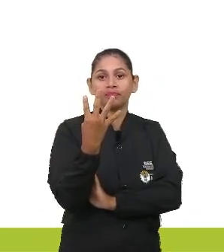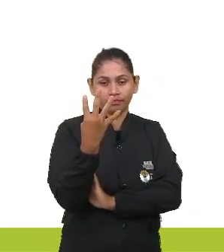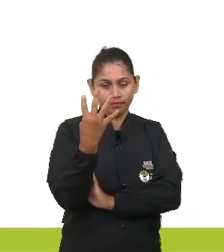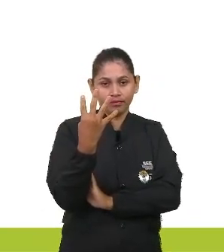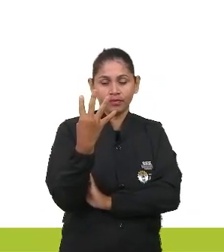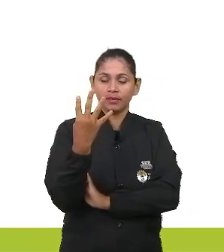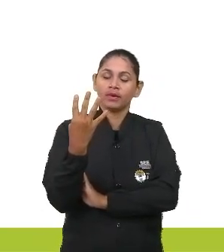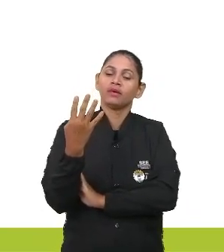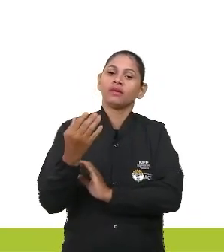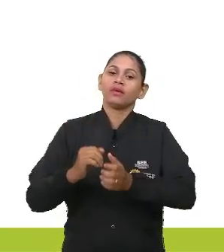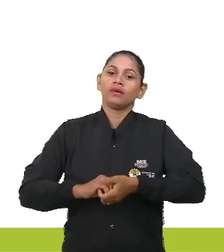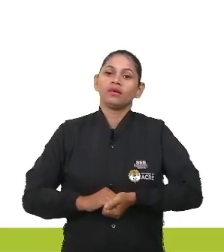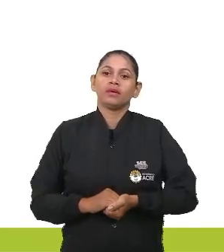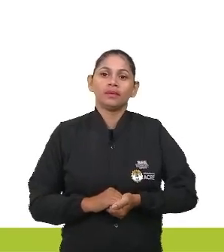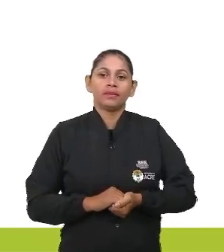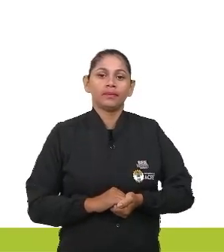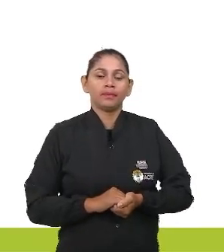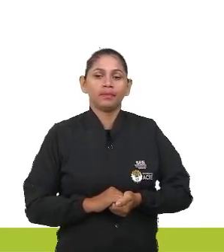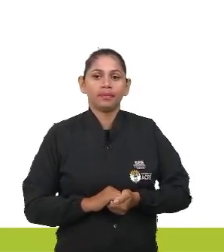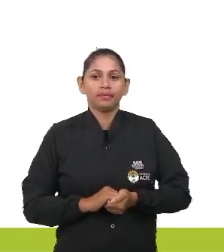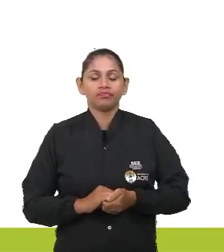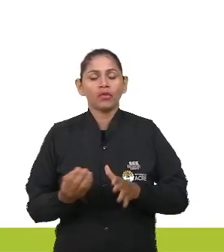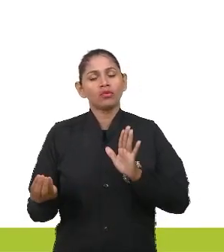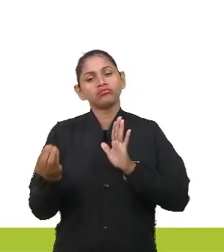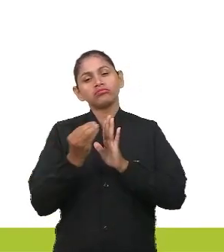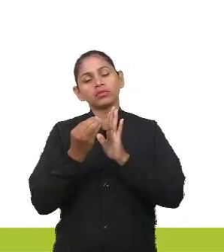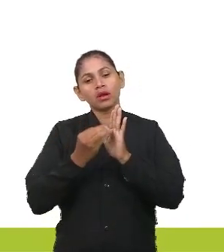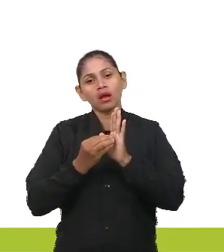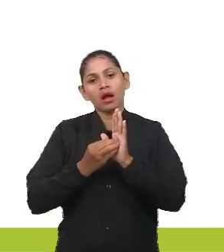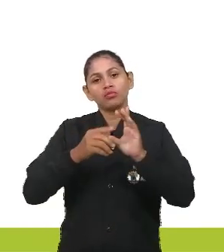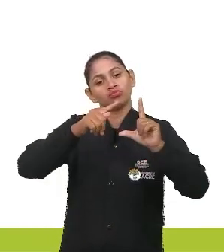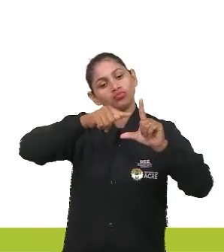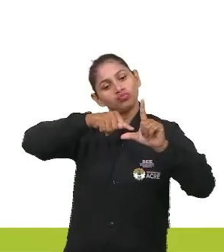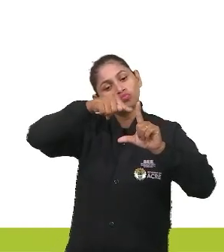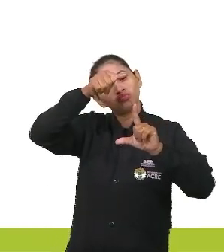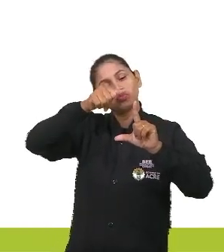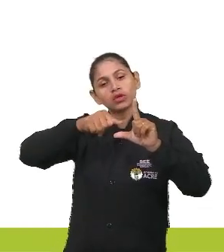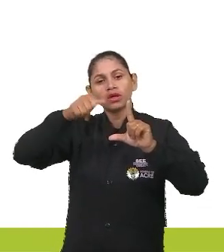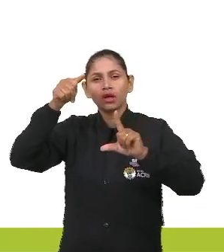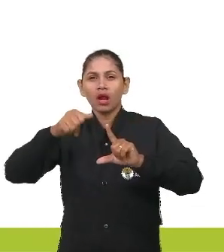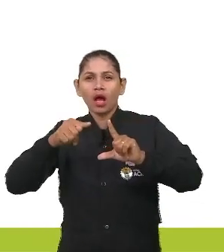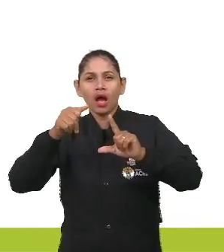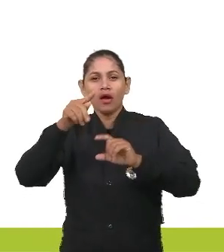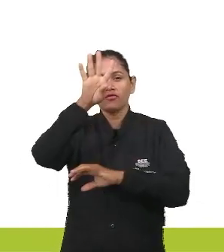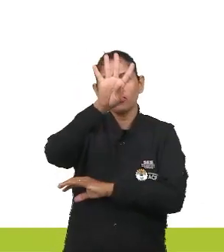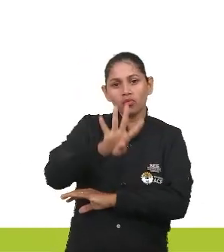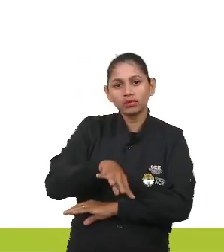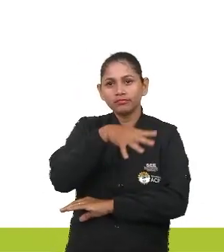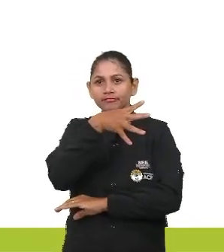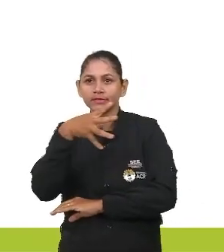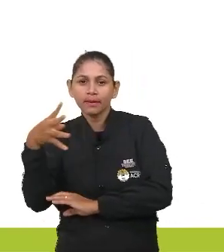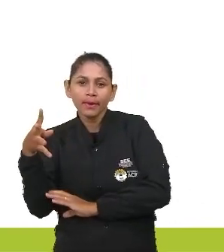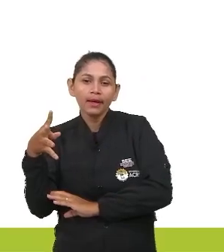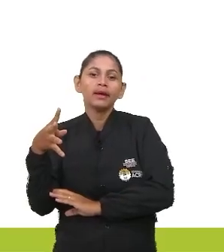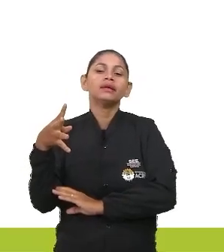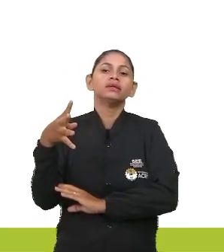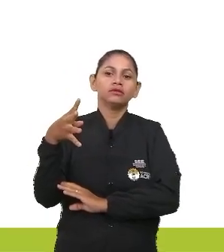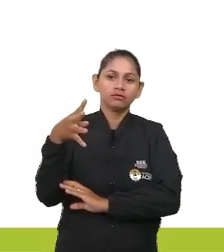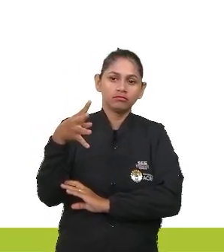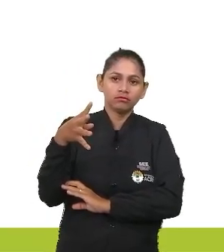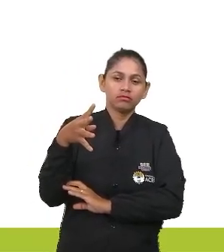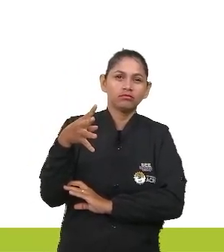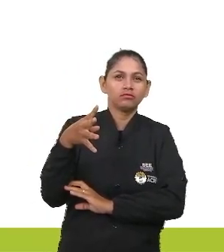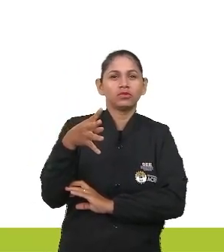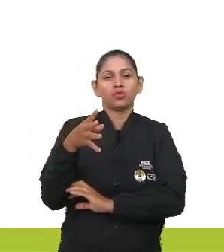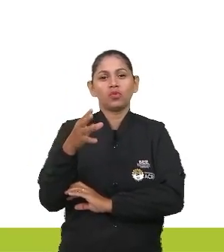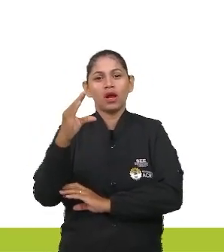semelhante ao Enem tem colocado sempre um gráfico uma tabela um infográfico ou até uma